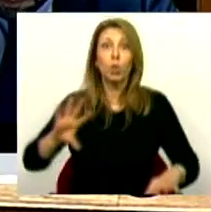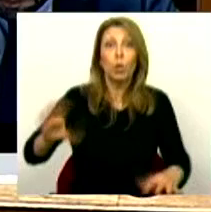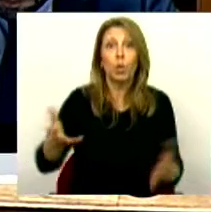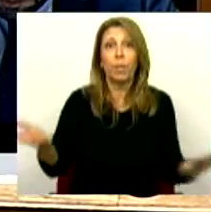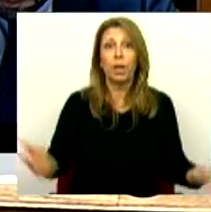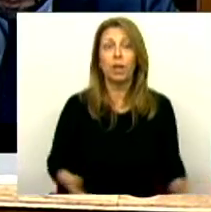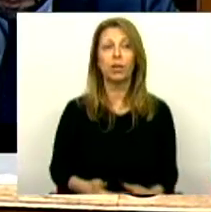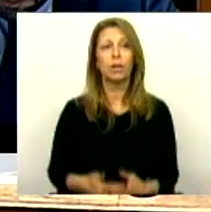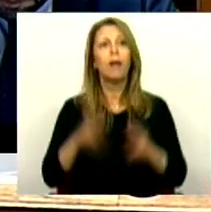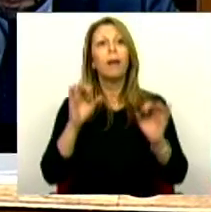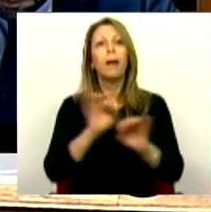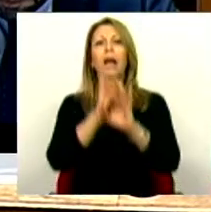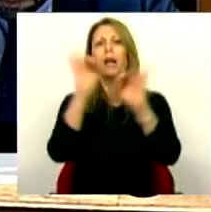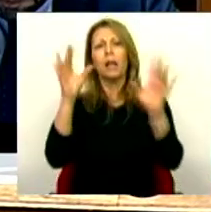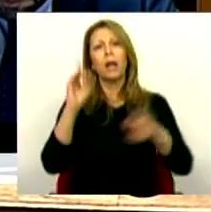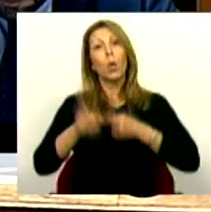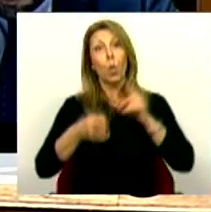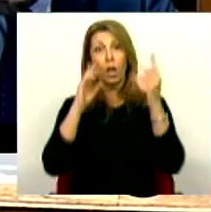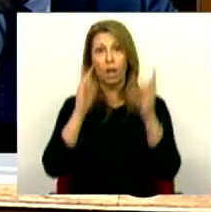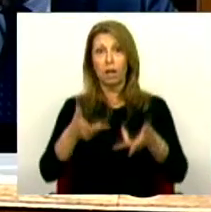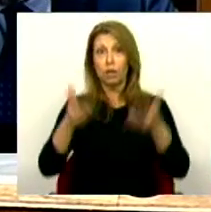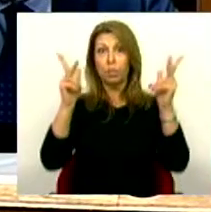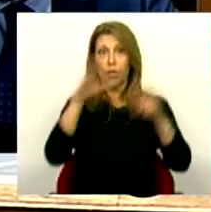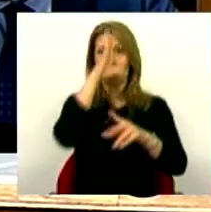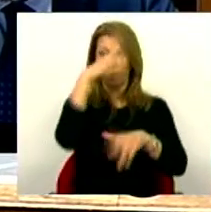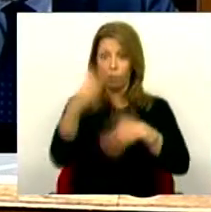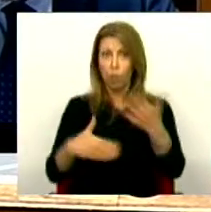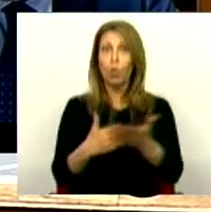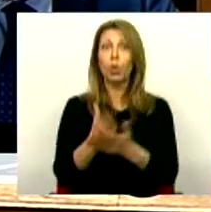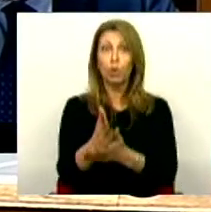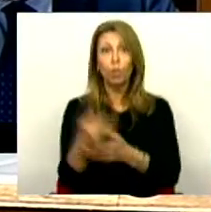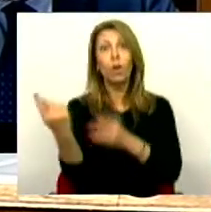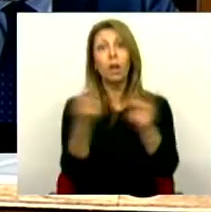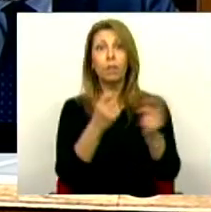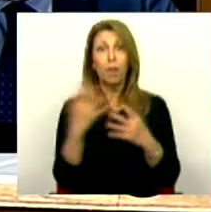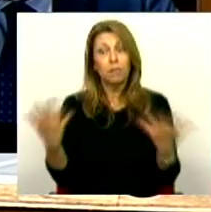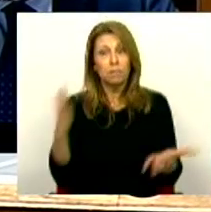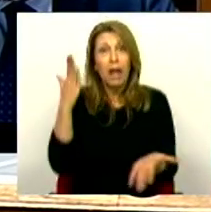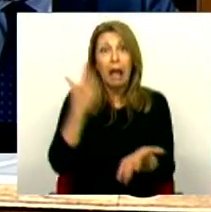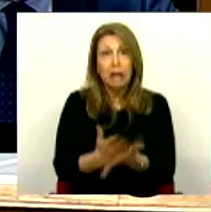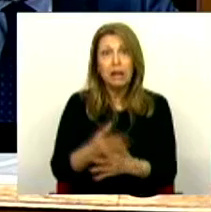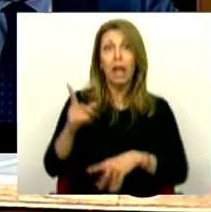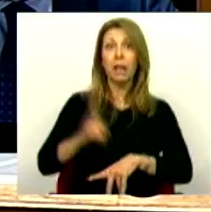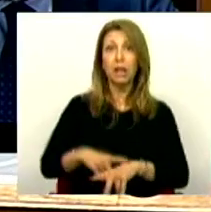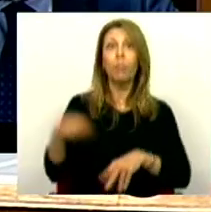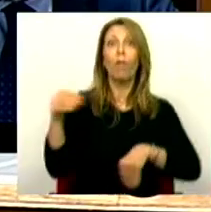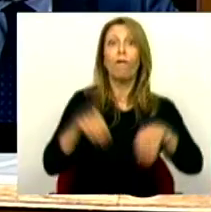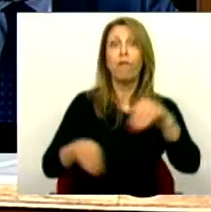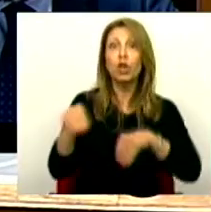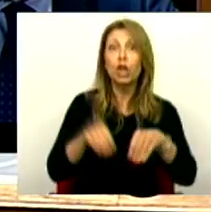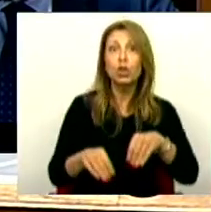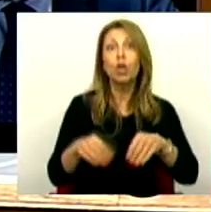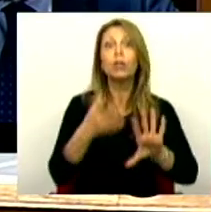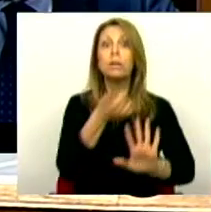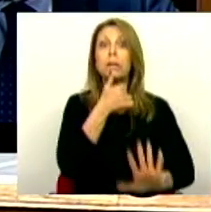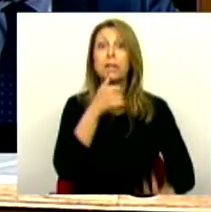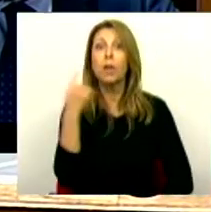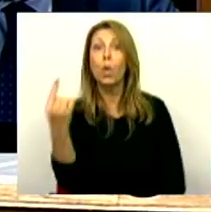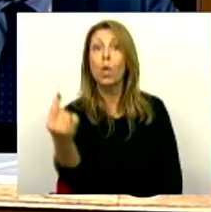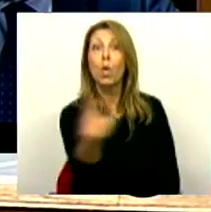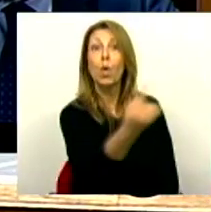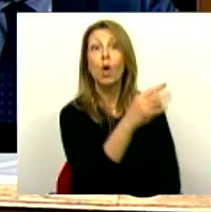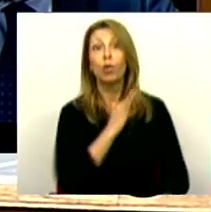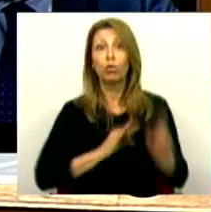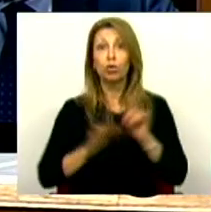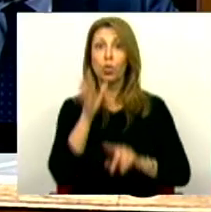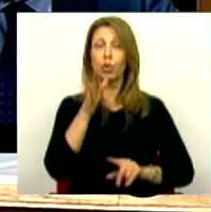bem clara qual é a disponibilidade do Governo para continuar esse debate e, até o momento das votações, caberá a cada uma das Srs. e Srs. Deputados refletir sobre